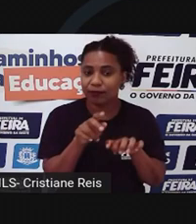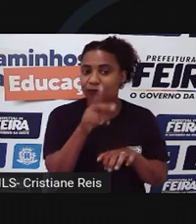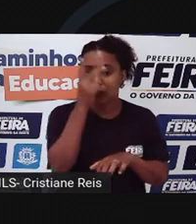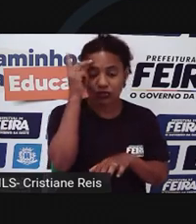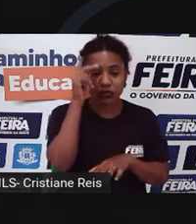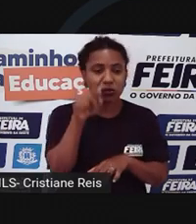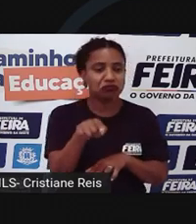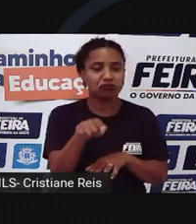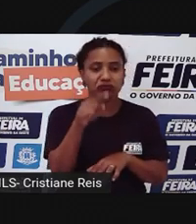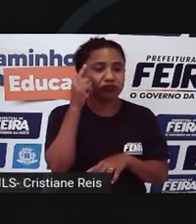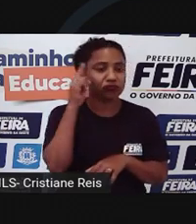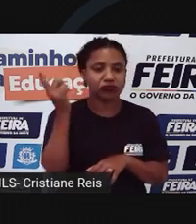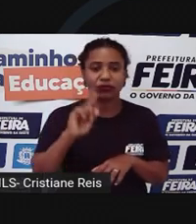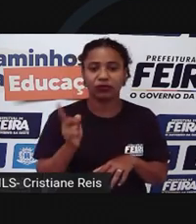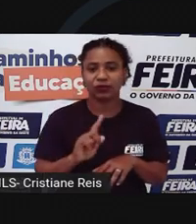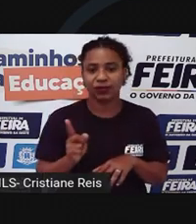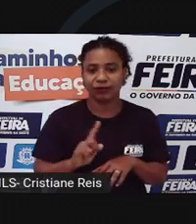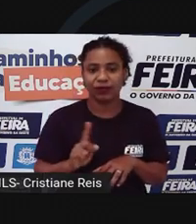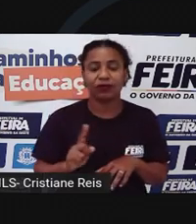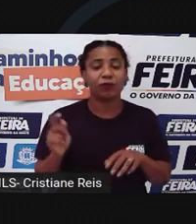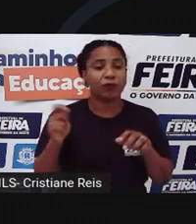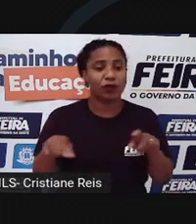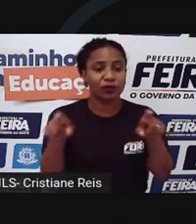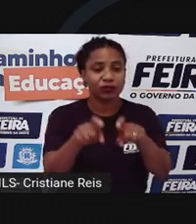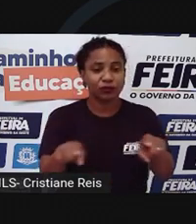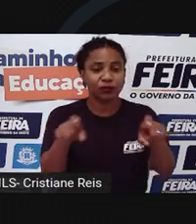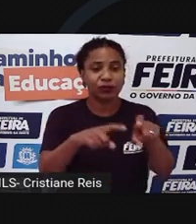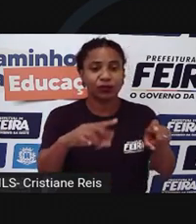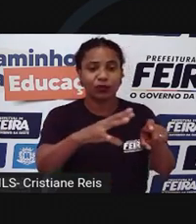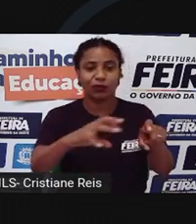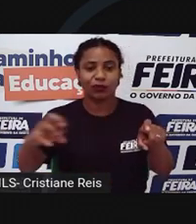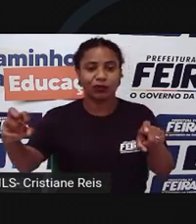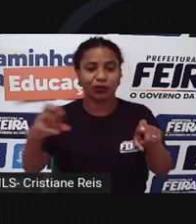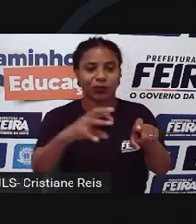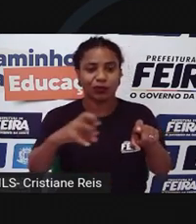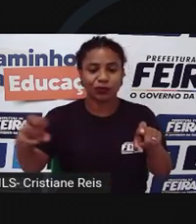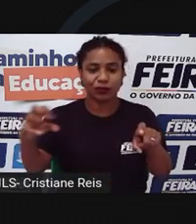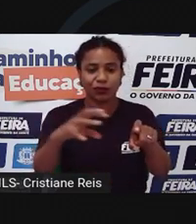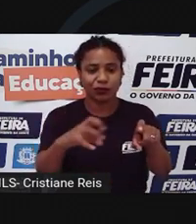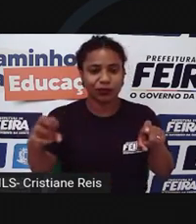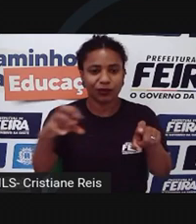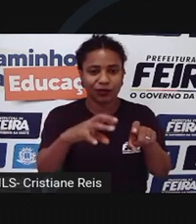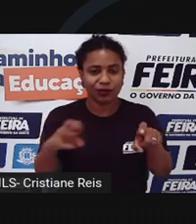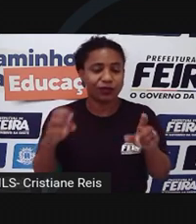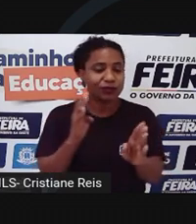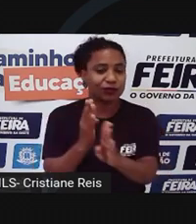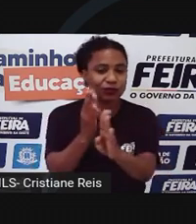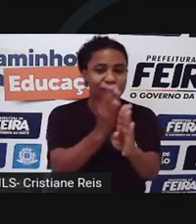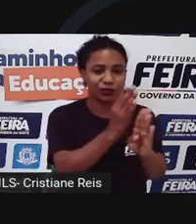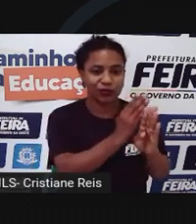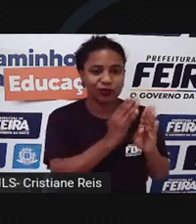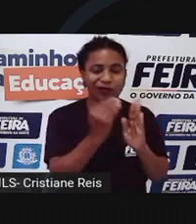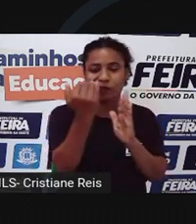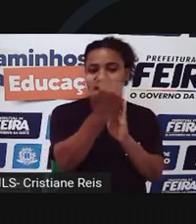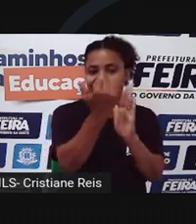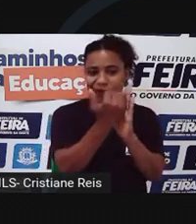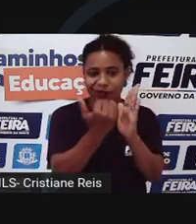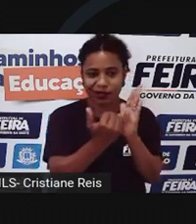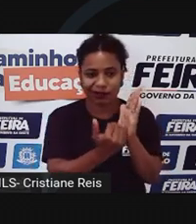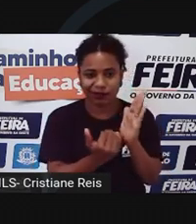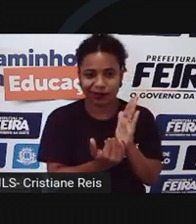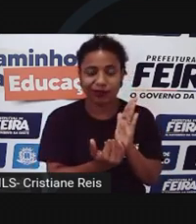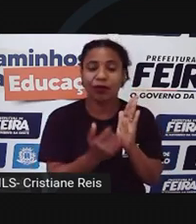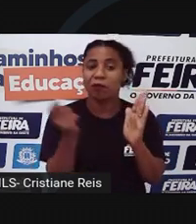O hacker pode obter informações de arquivos, descobrir senhas, introduzir programas e